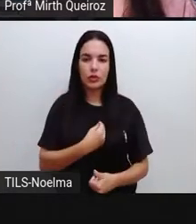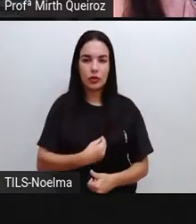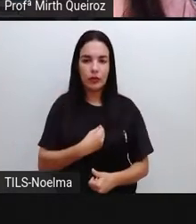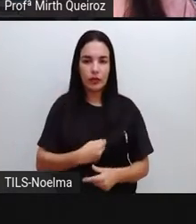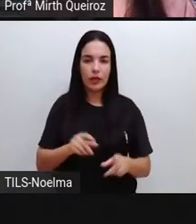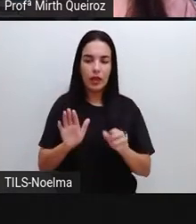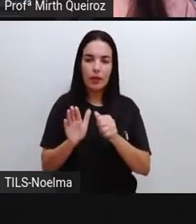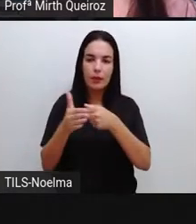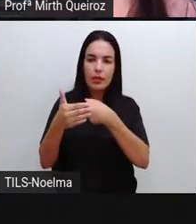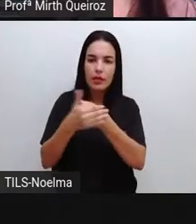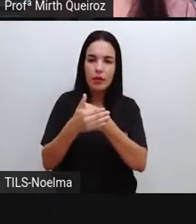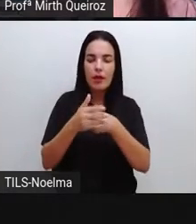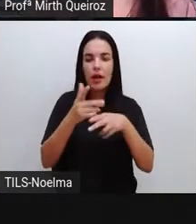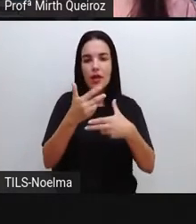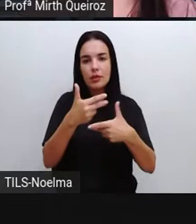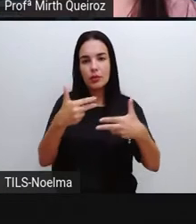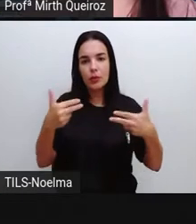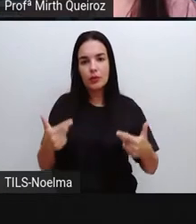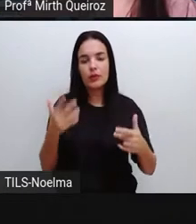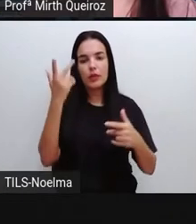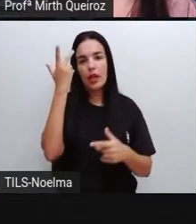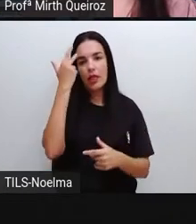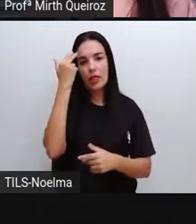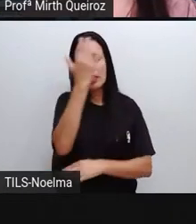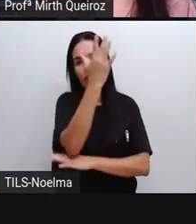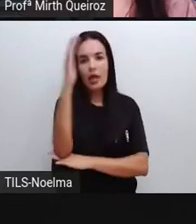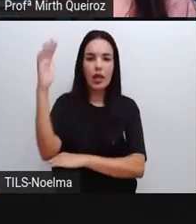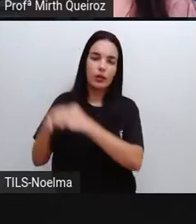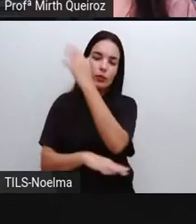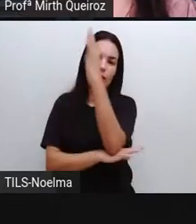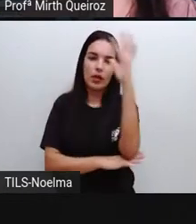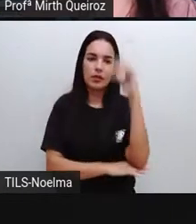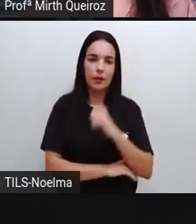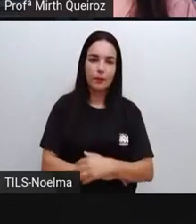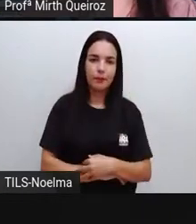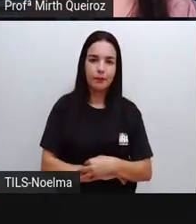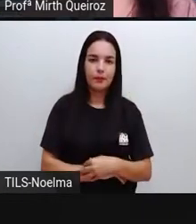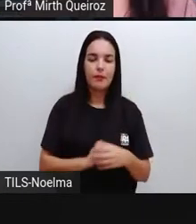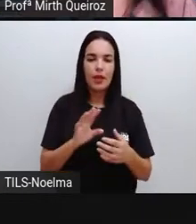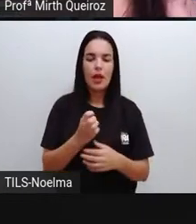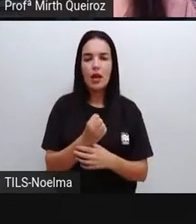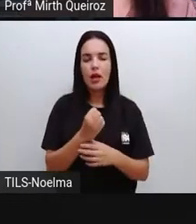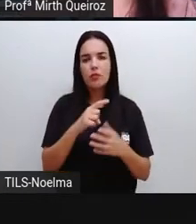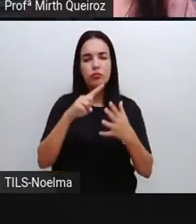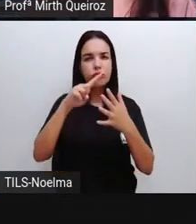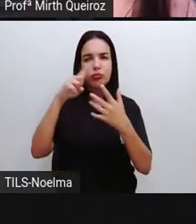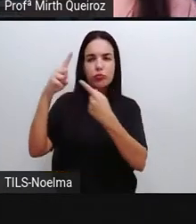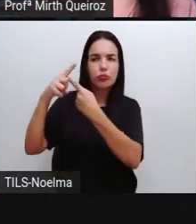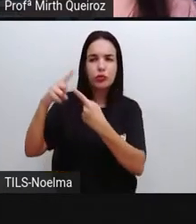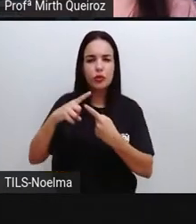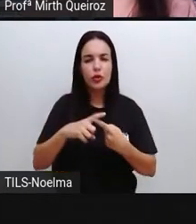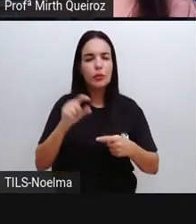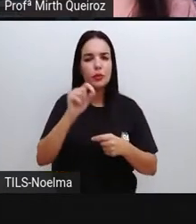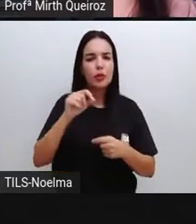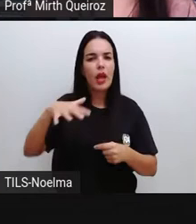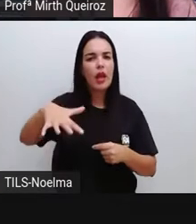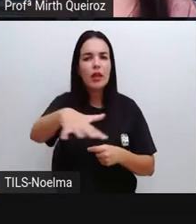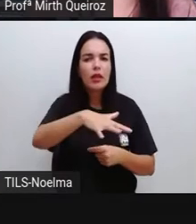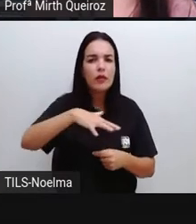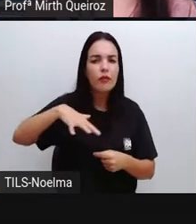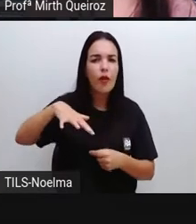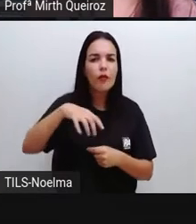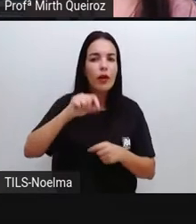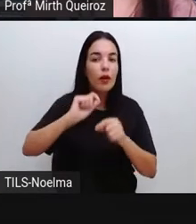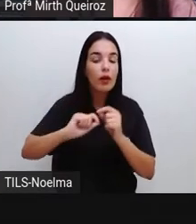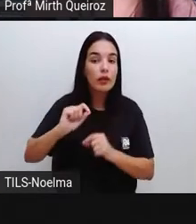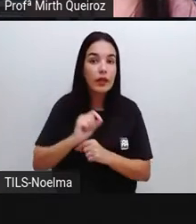preservar também os recursos naturais. Quais são os tipos de saneamento? O saneamento básico vai envolver o quê? Já que a gente está falando